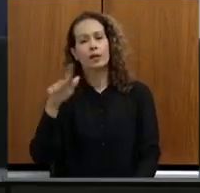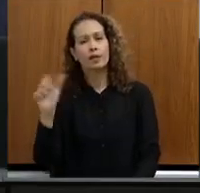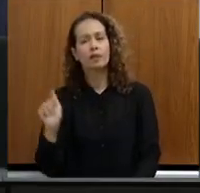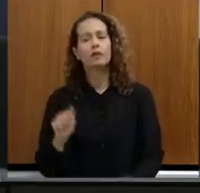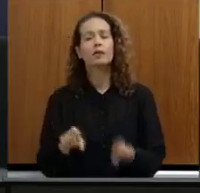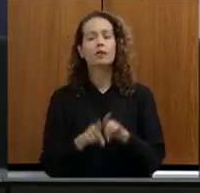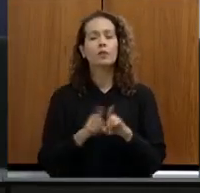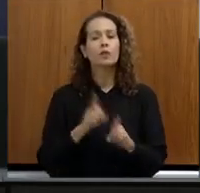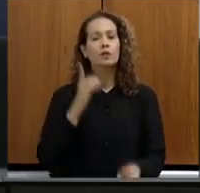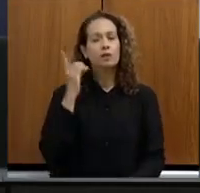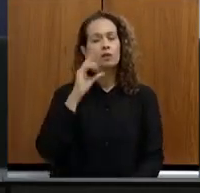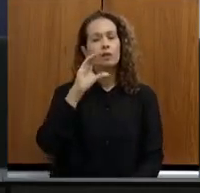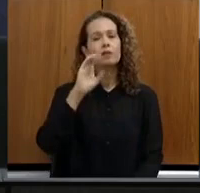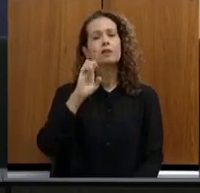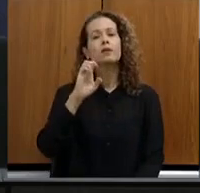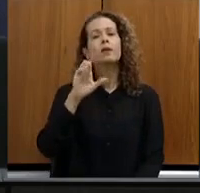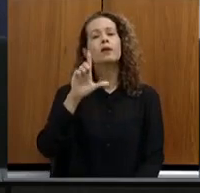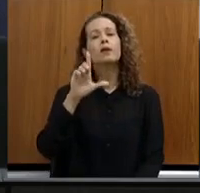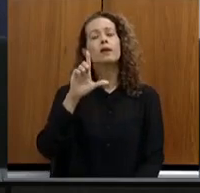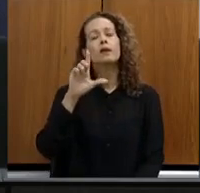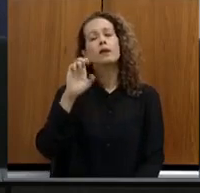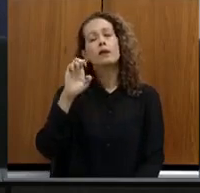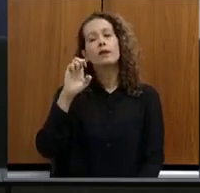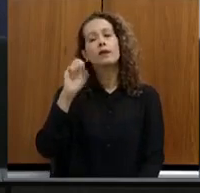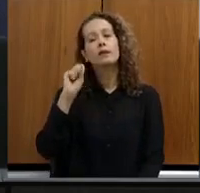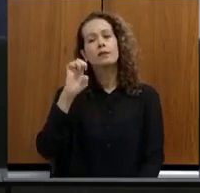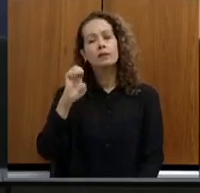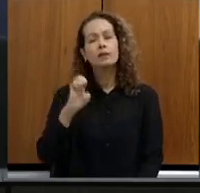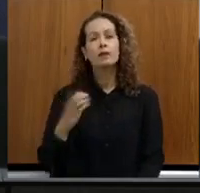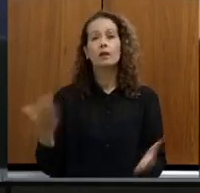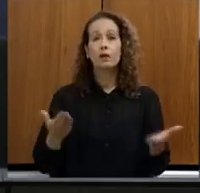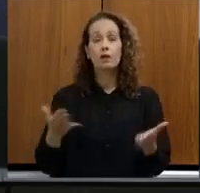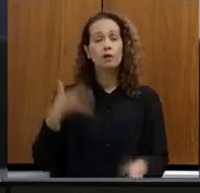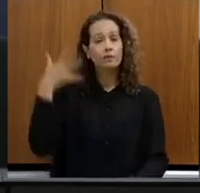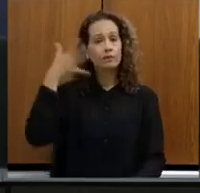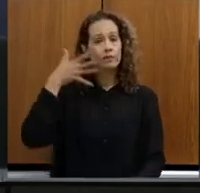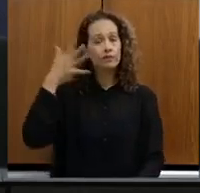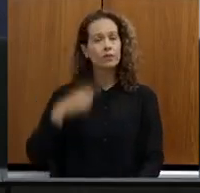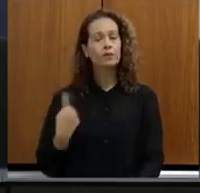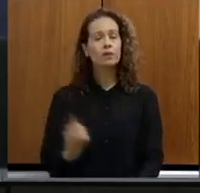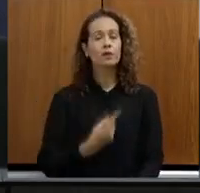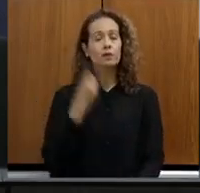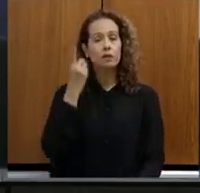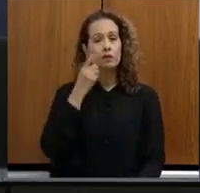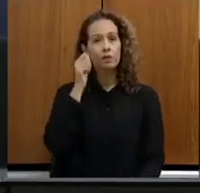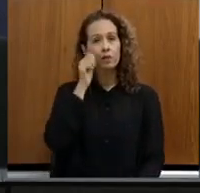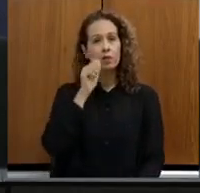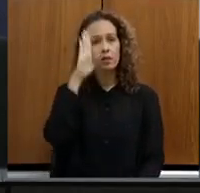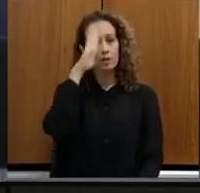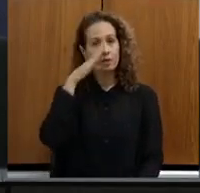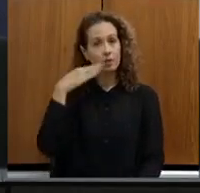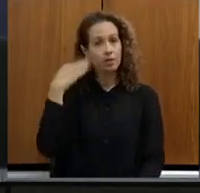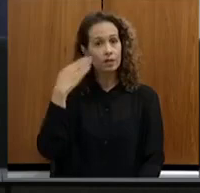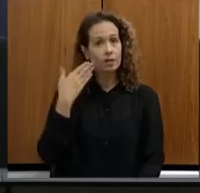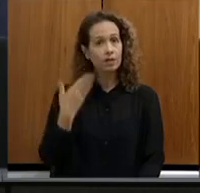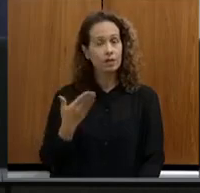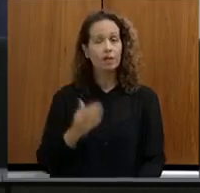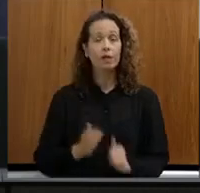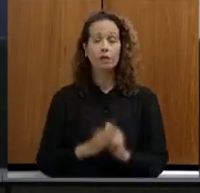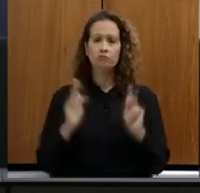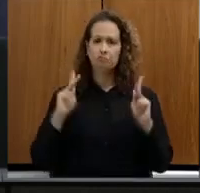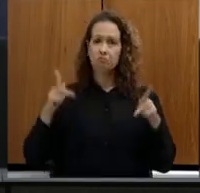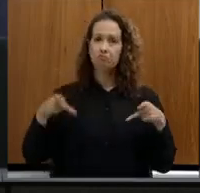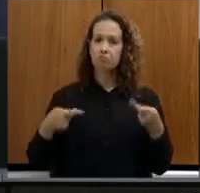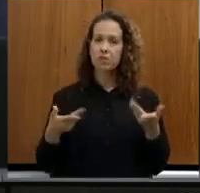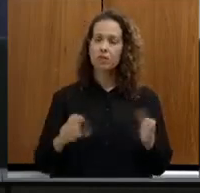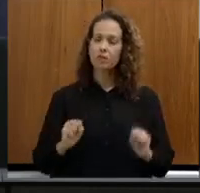Violi pelas suas colocações. Eu passo a palavra para agora a nossa deputada Beatriz Serqueira, uma deputada reconhecida